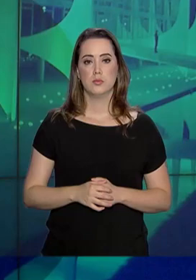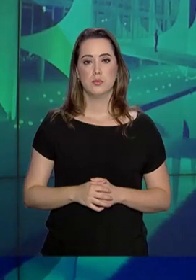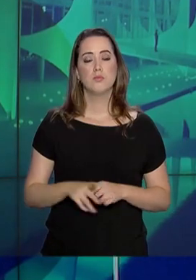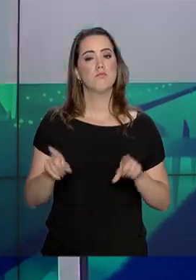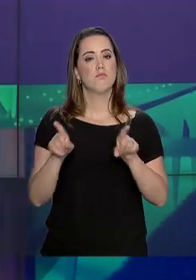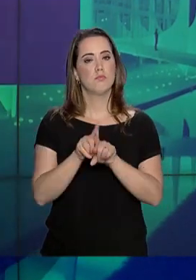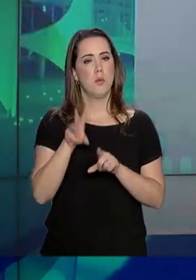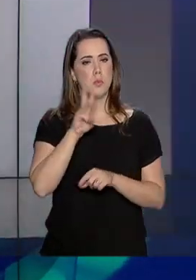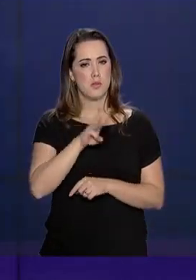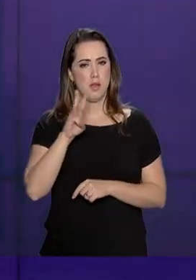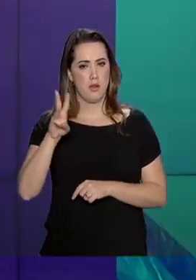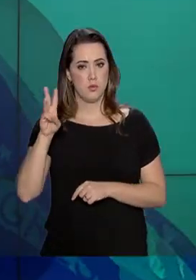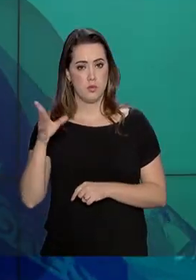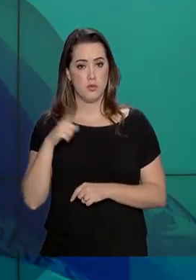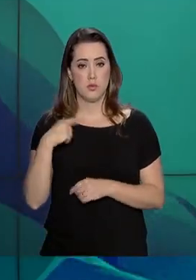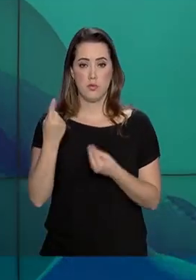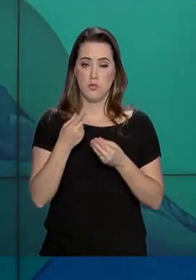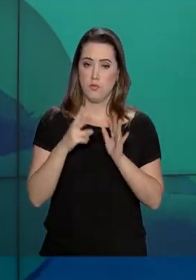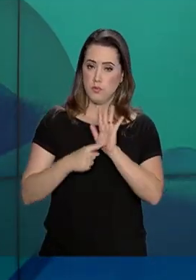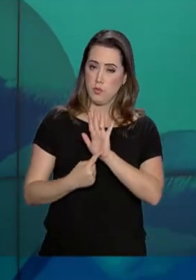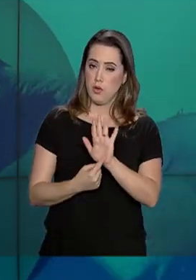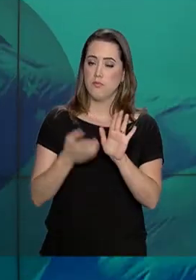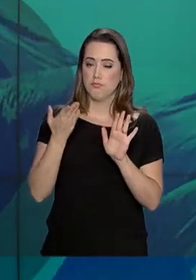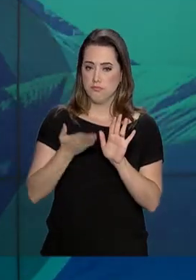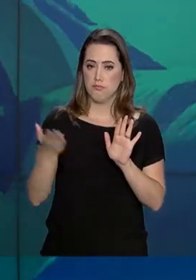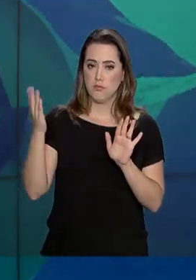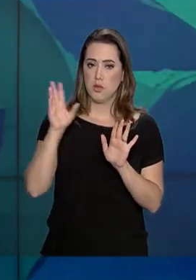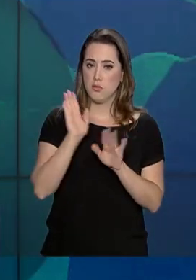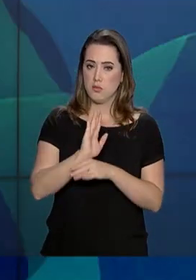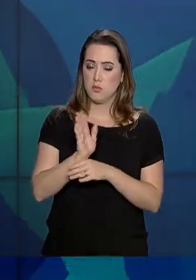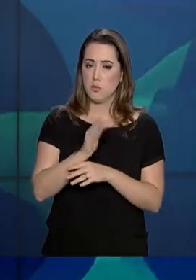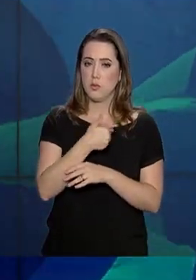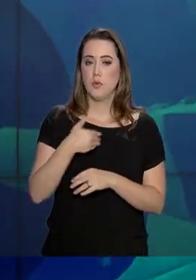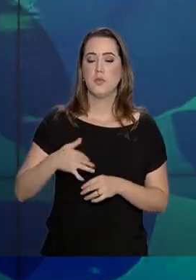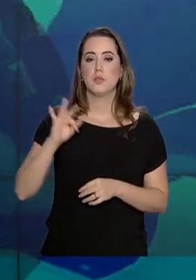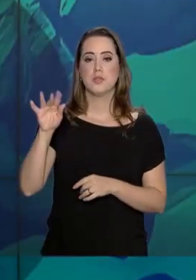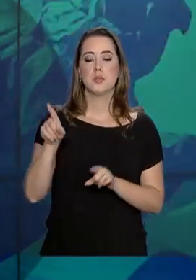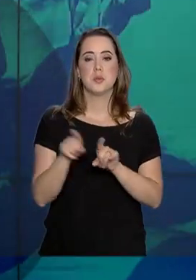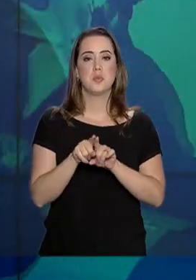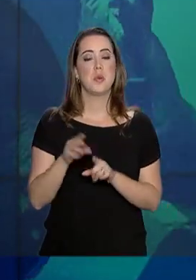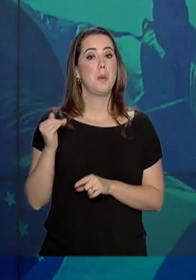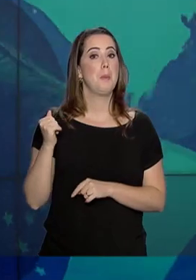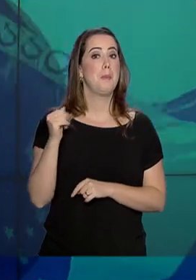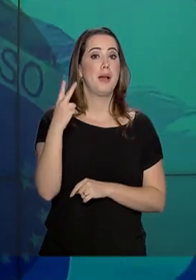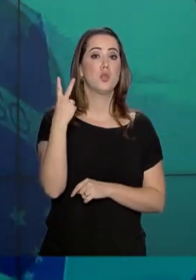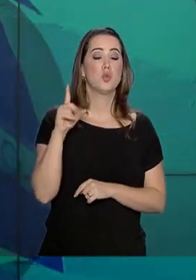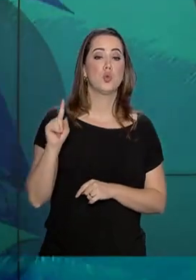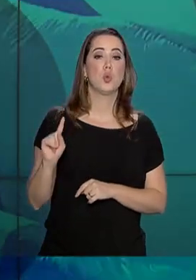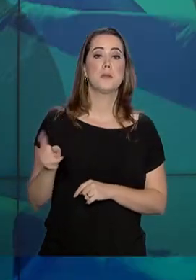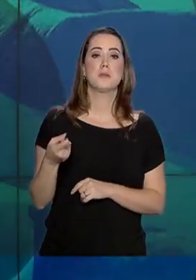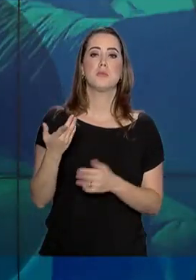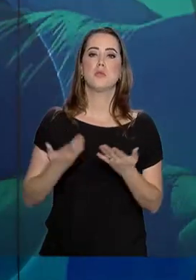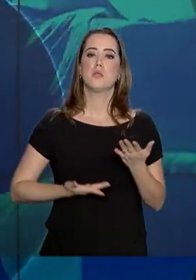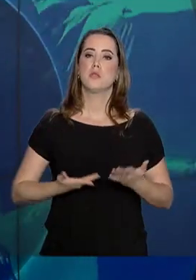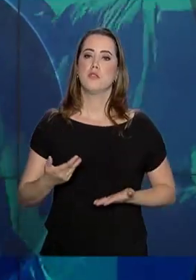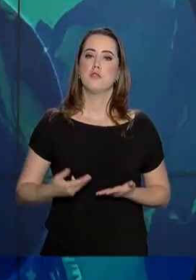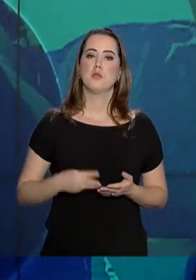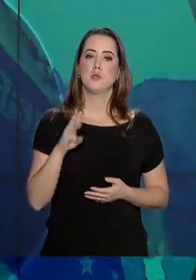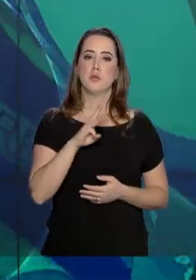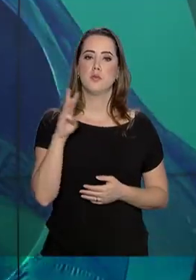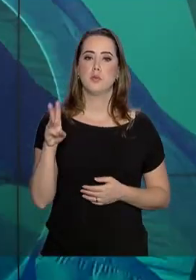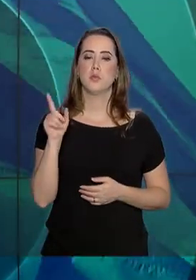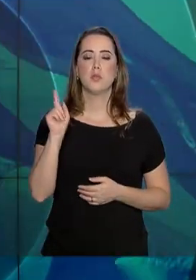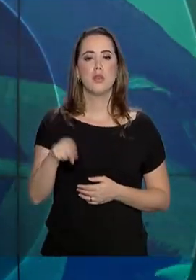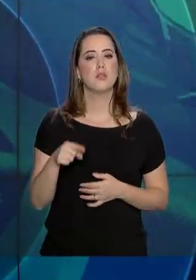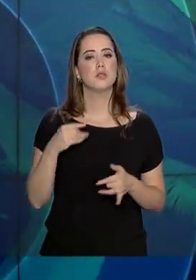E além do painel de viagens que a gente viu aí na reportagem, o Governo Federal oferece mais de 2 mil serviços digitais.